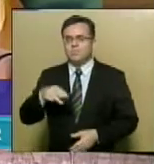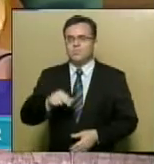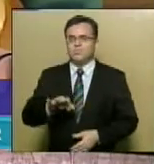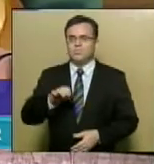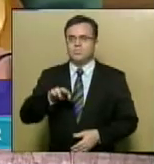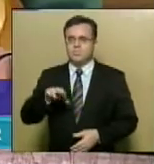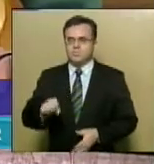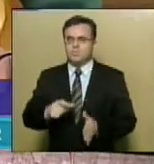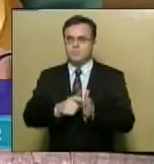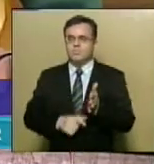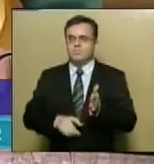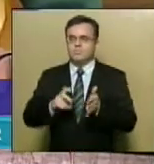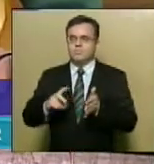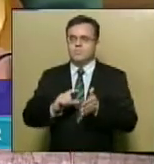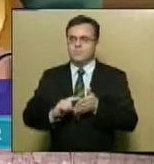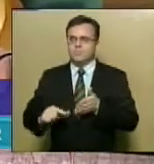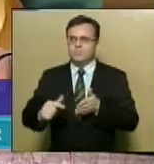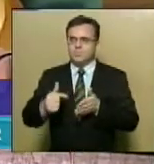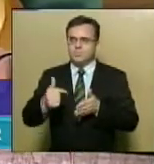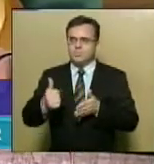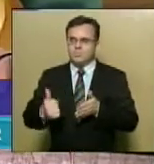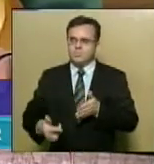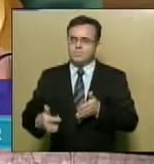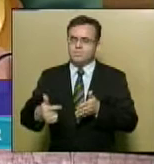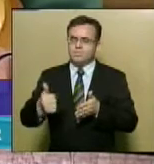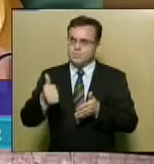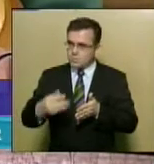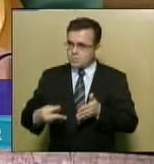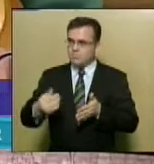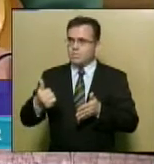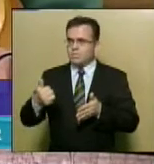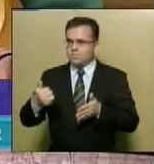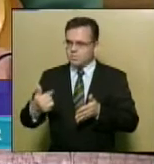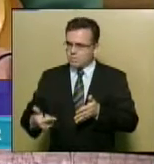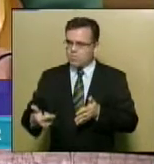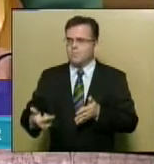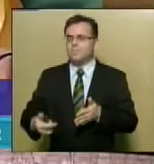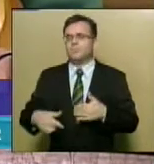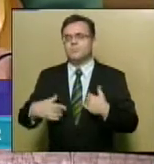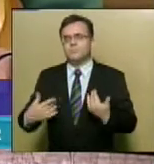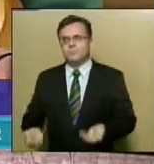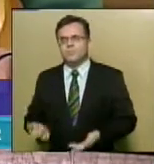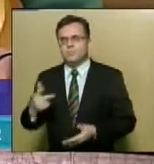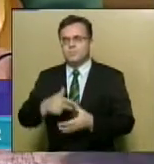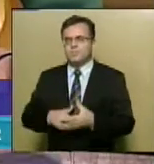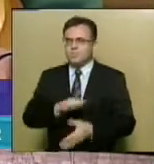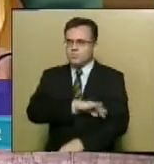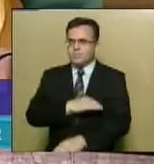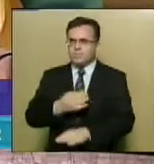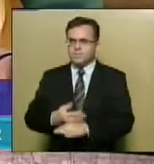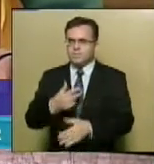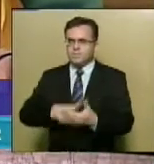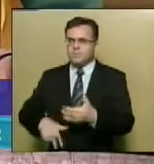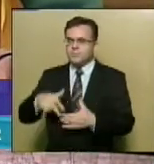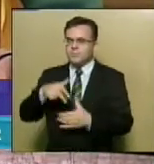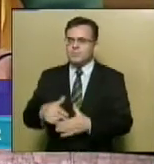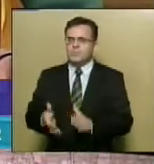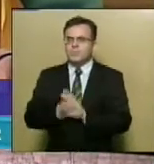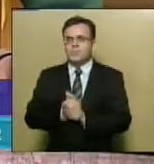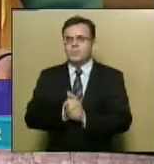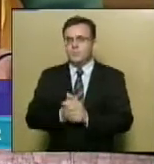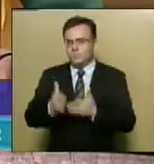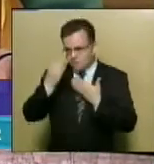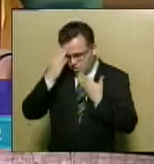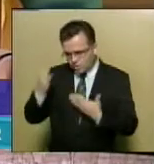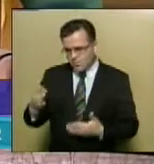3, 12. D. Mário Rino Sivieri, bispo de Propiá, ocupou a tribuna, saudoso todos os presentes, agradeceu a deputada